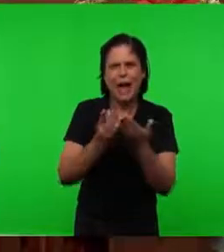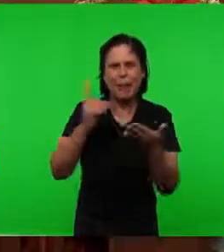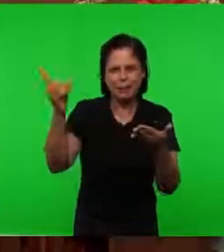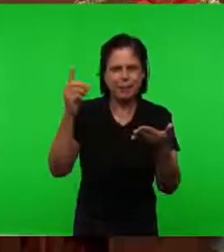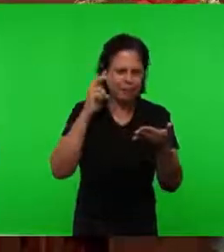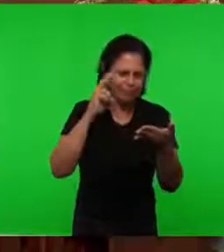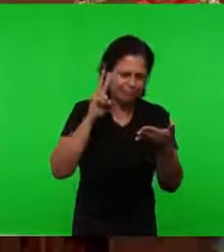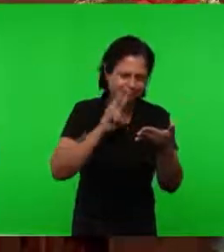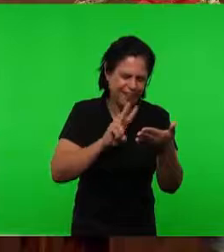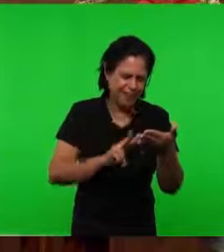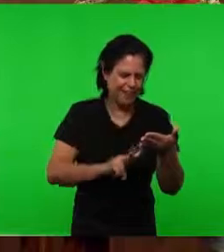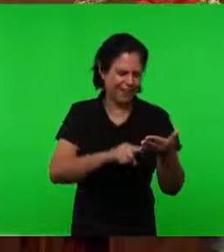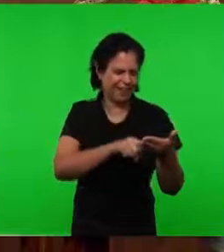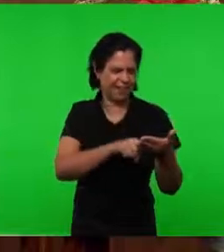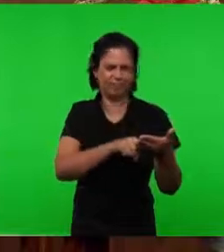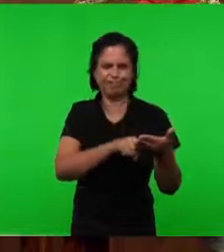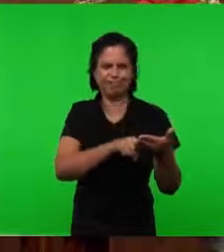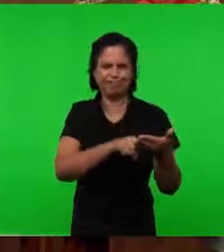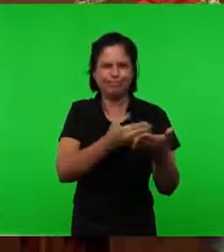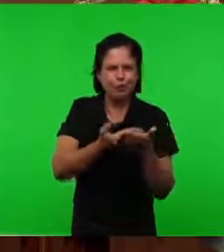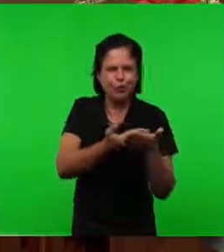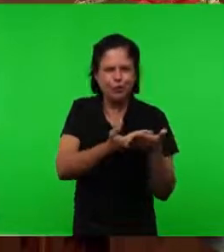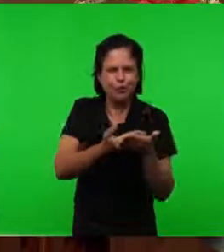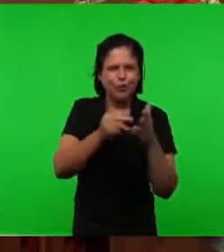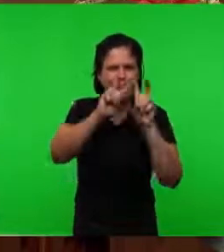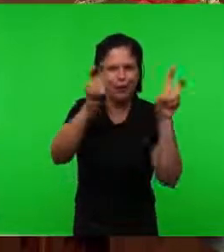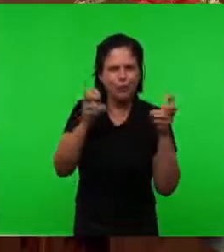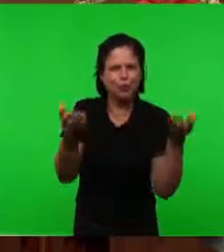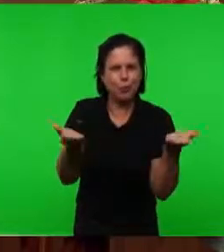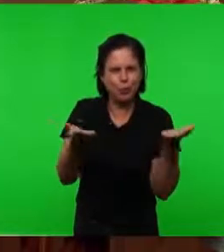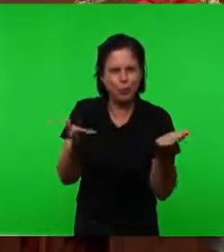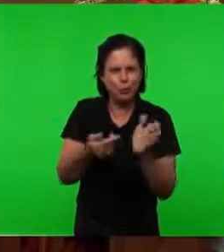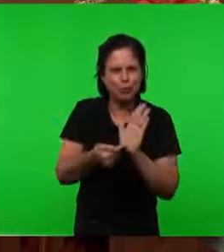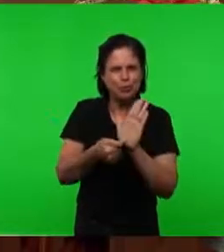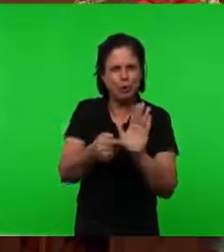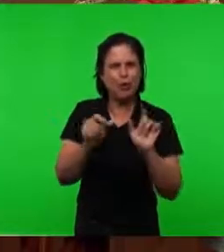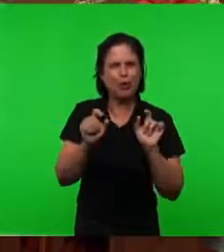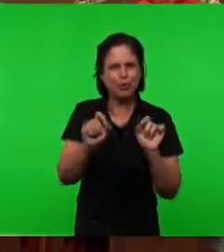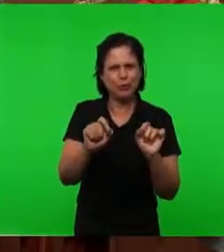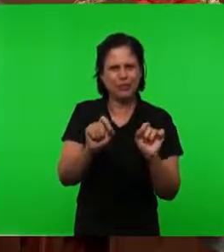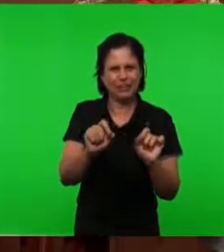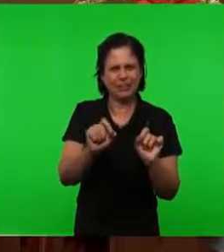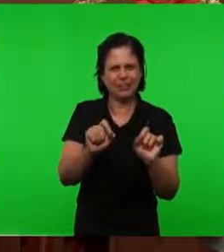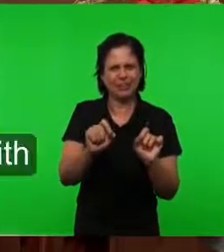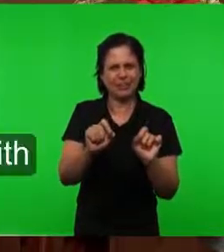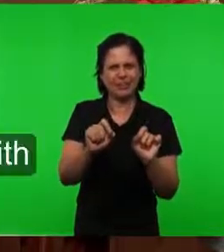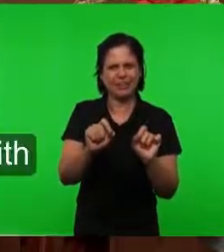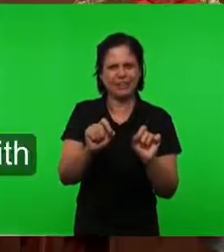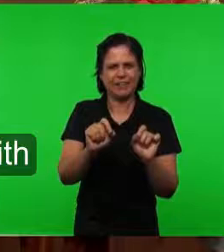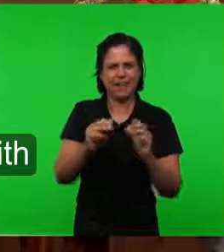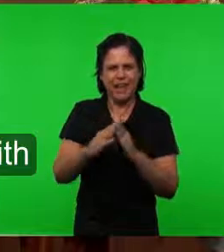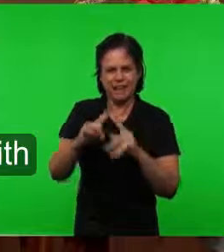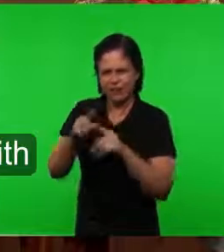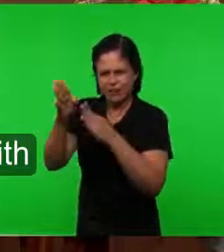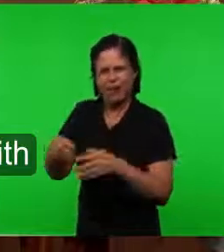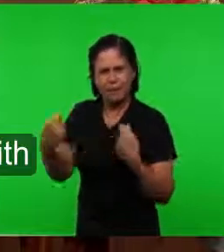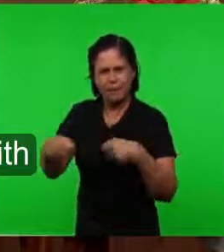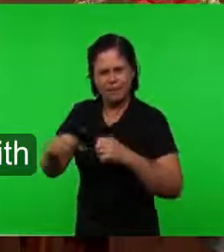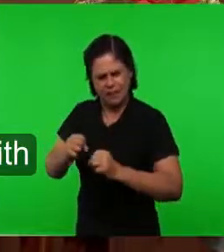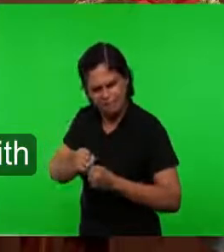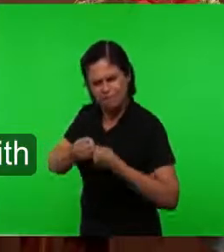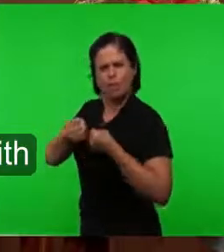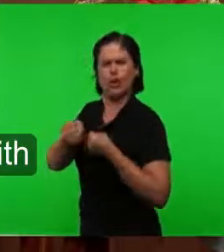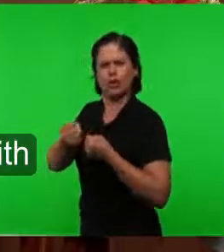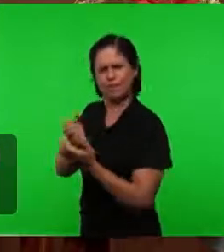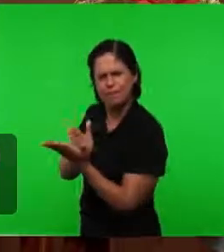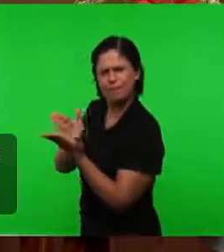Para tratar Do nosso assunto Hoje Que está relacionado Com O fortalecimento Da igreja Com o